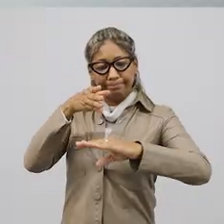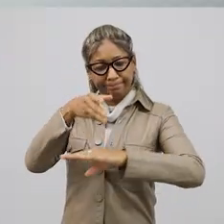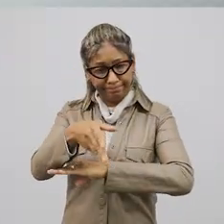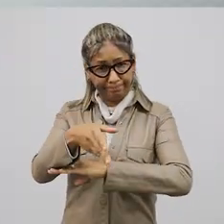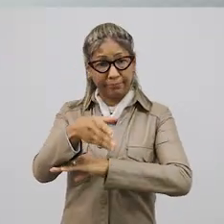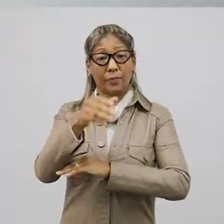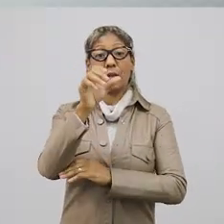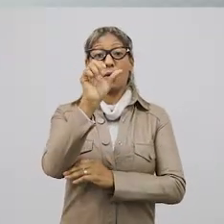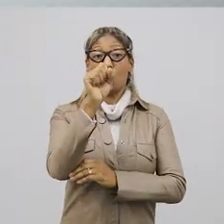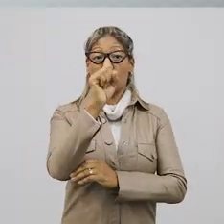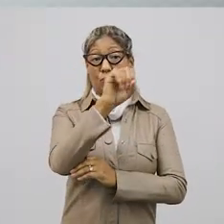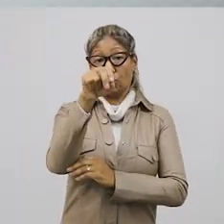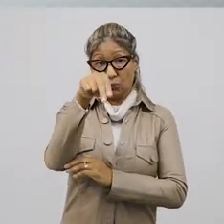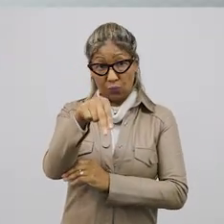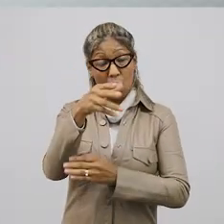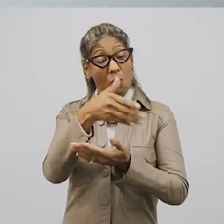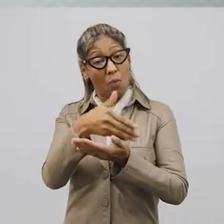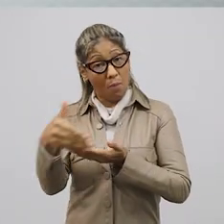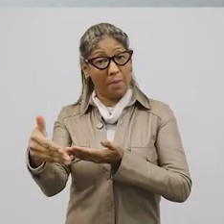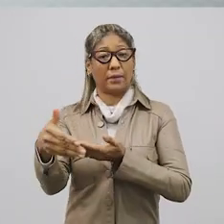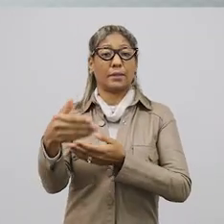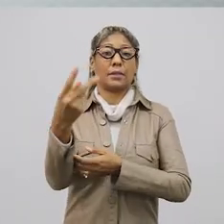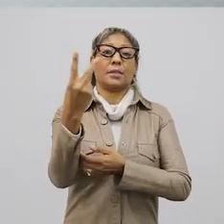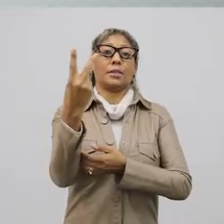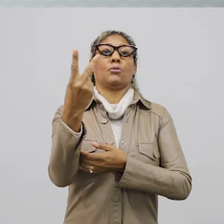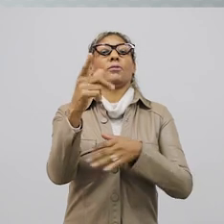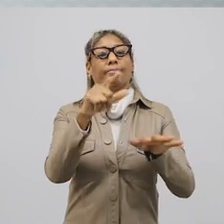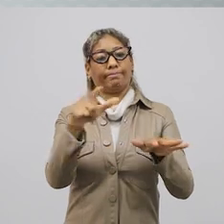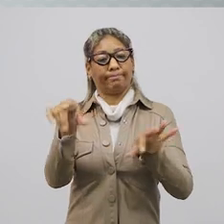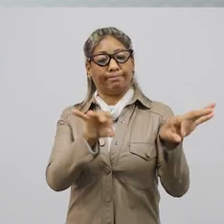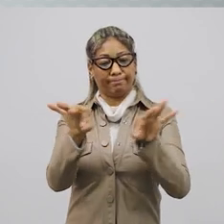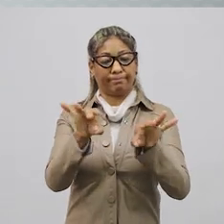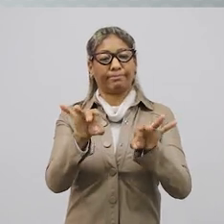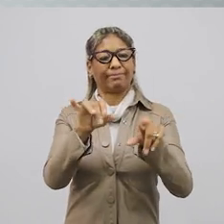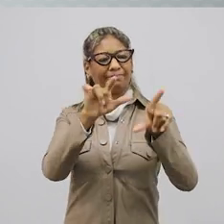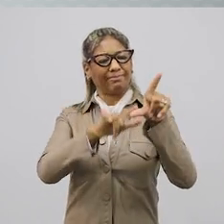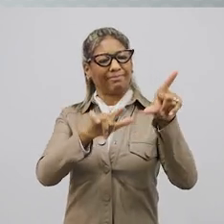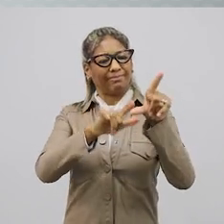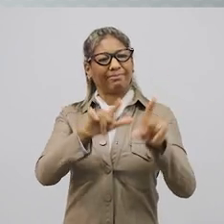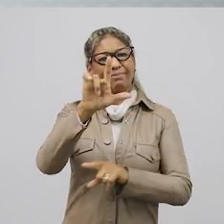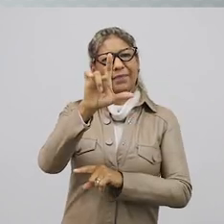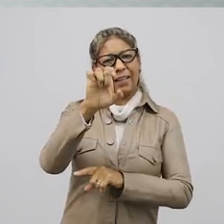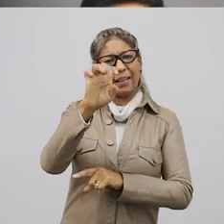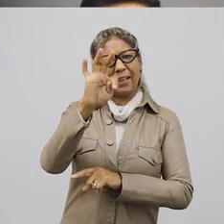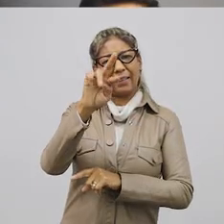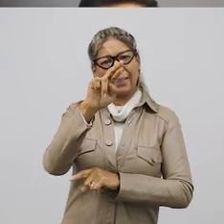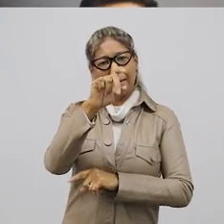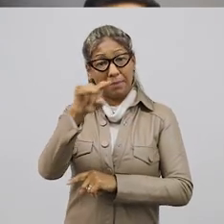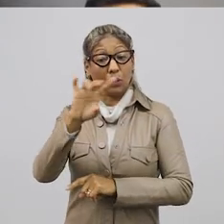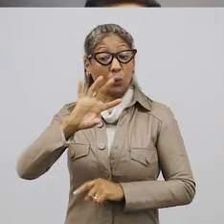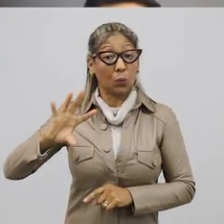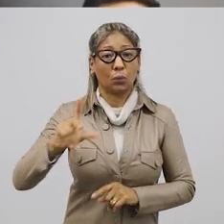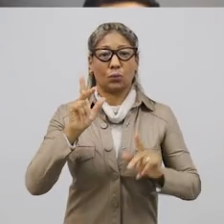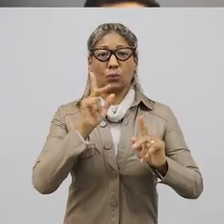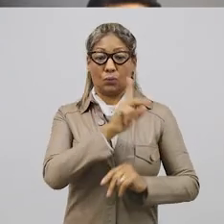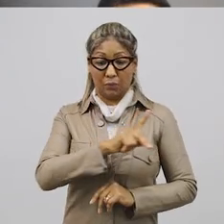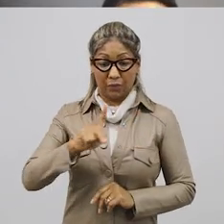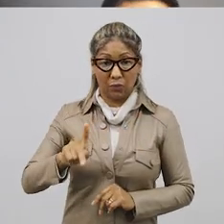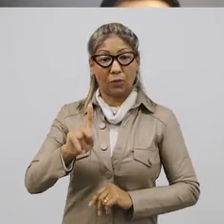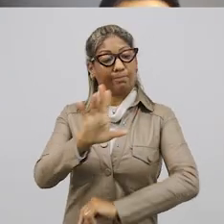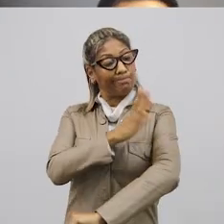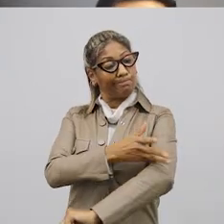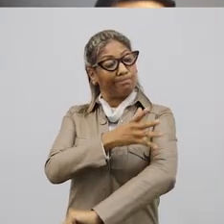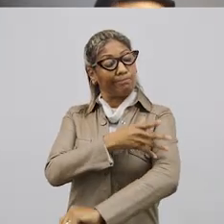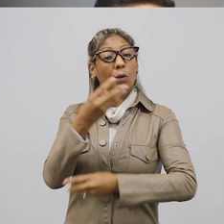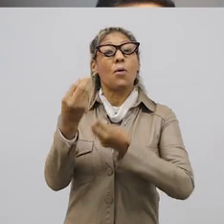A partir de 8 de junho, começa a implementação da segunda fase, o letramento digital. Todos os professores irão